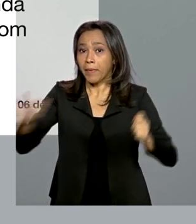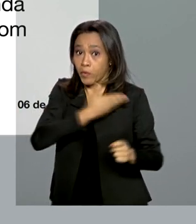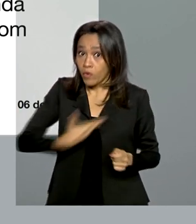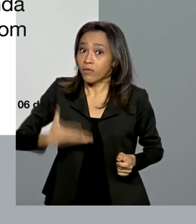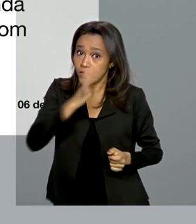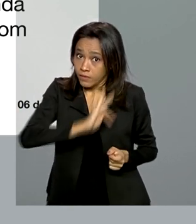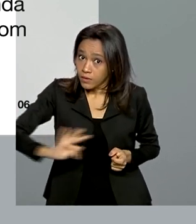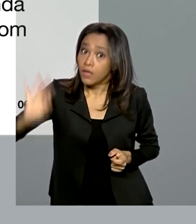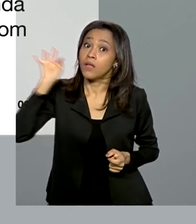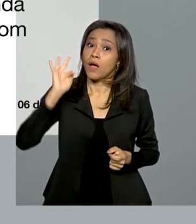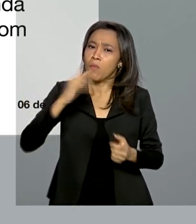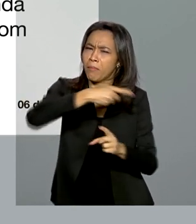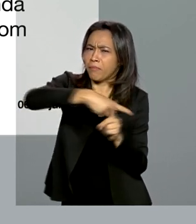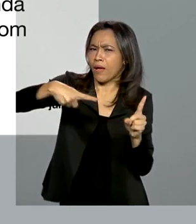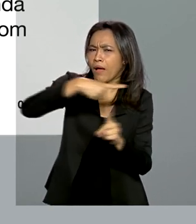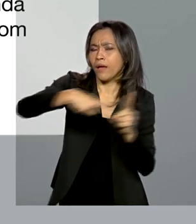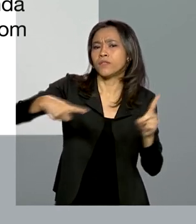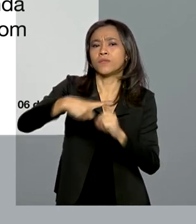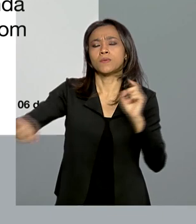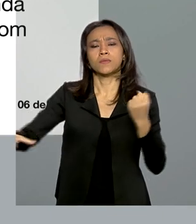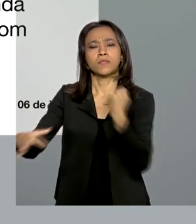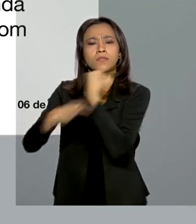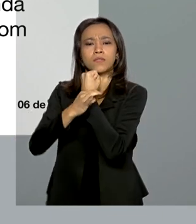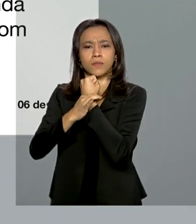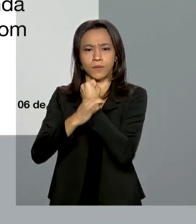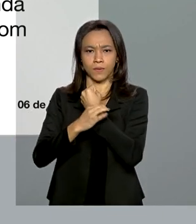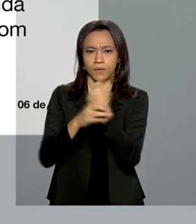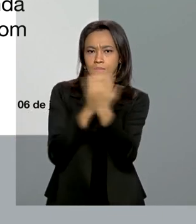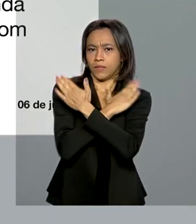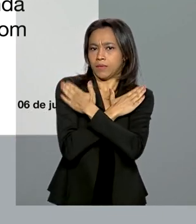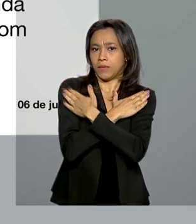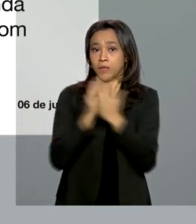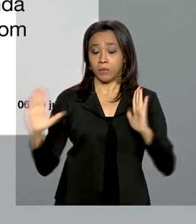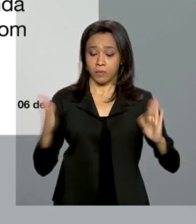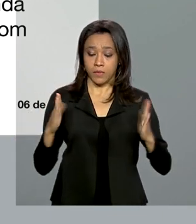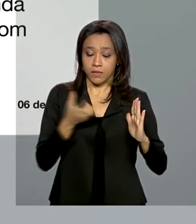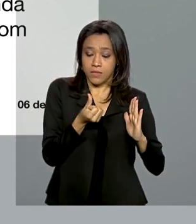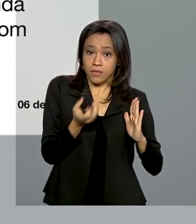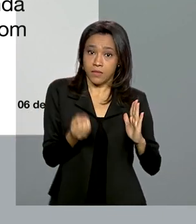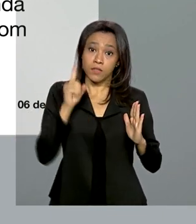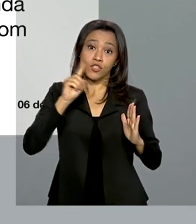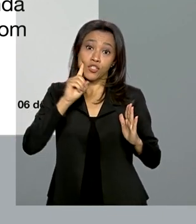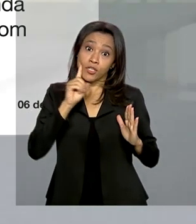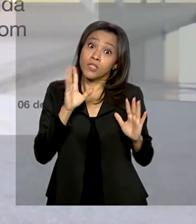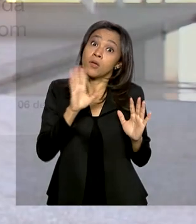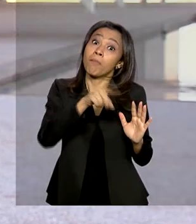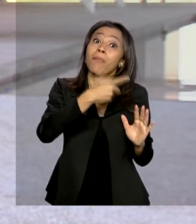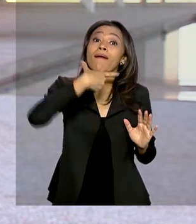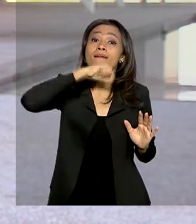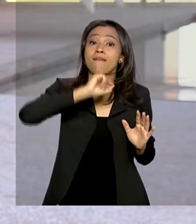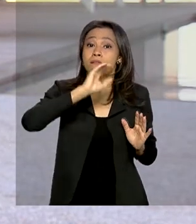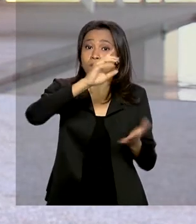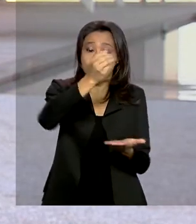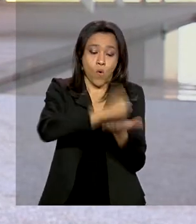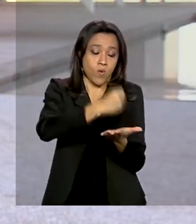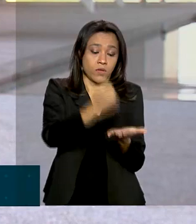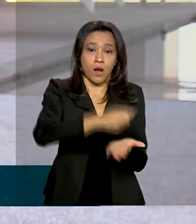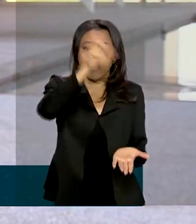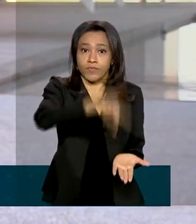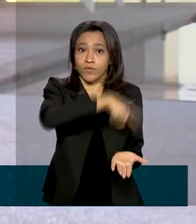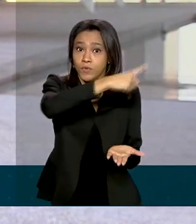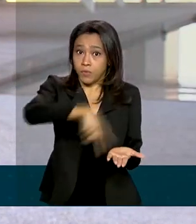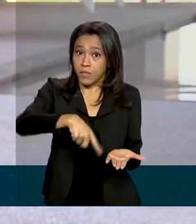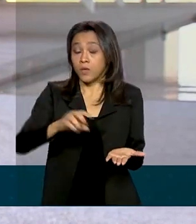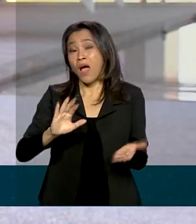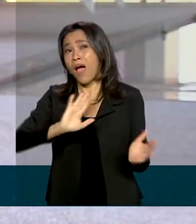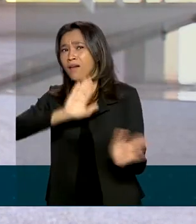parte do seguro-desemprego por até 60 dias para o trabalhador que teve o contrato suspenso ou por até 90